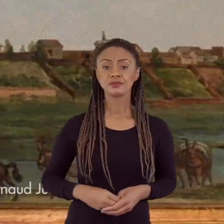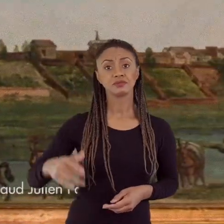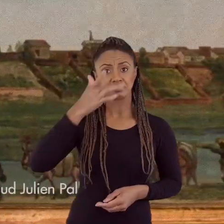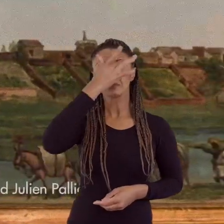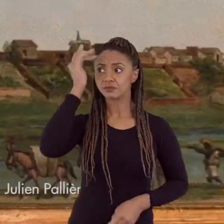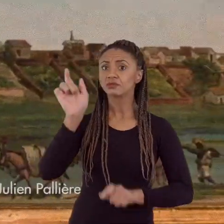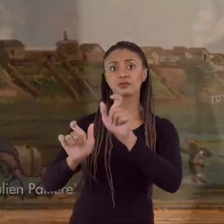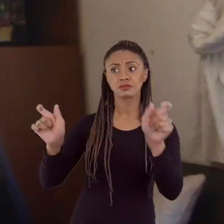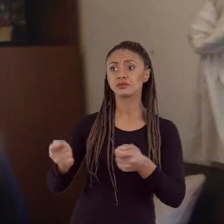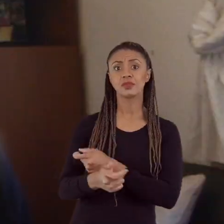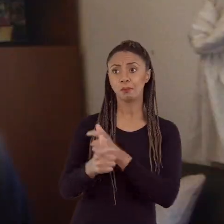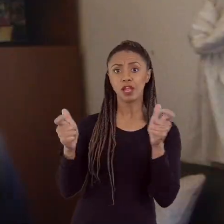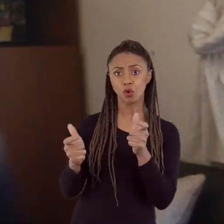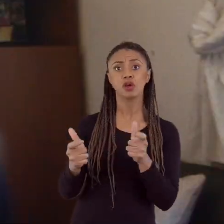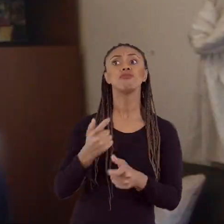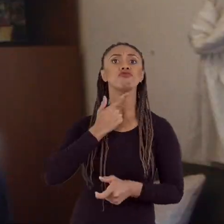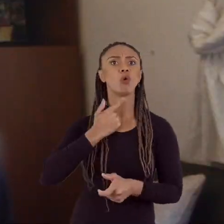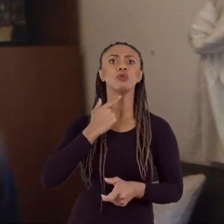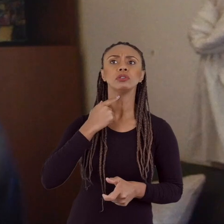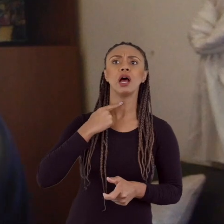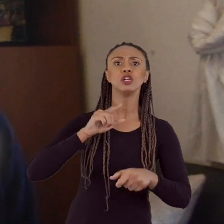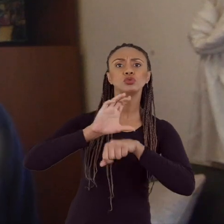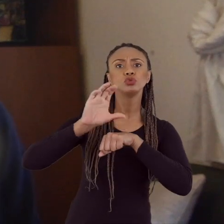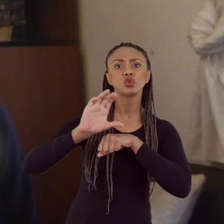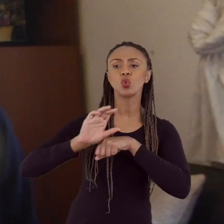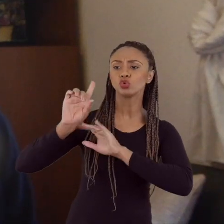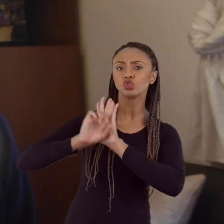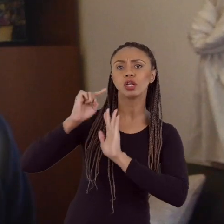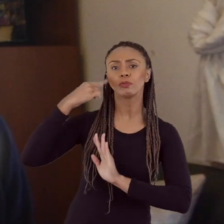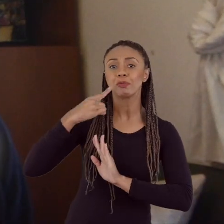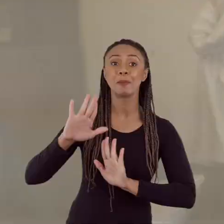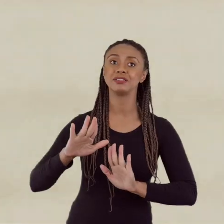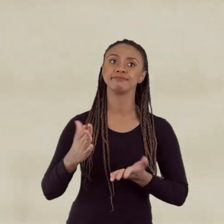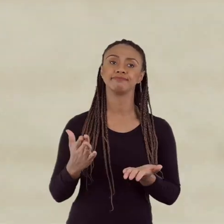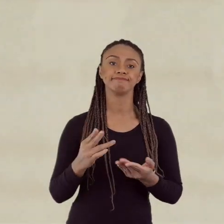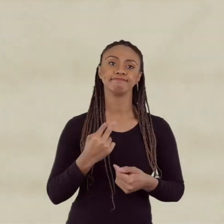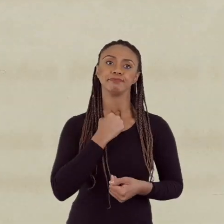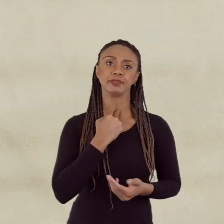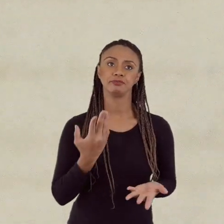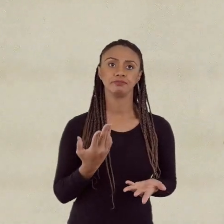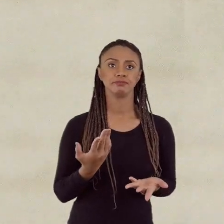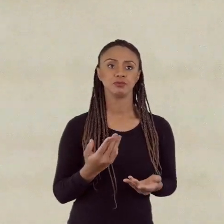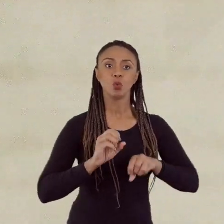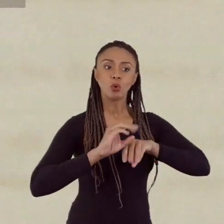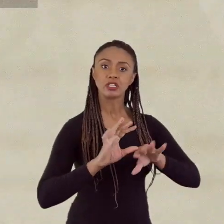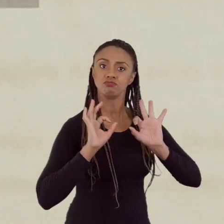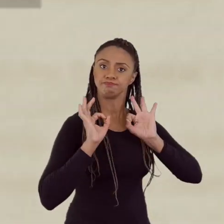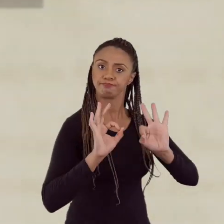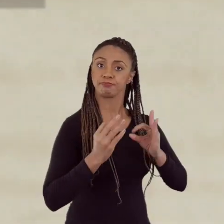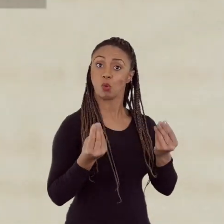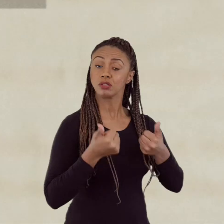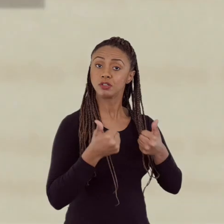Muita gente gostaria de fazer direito, mas não tem essa possibilidade, pelo menos não de um ensino de